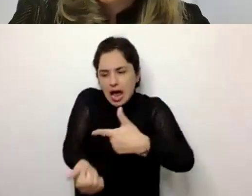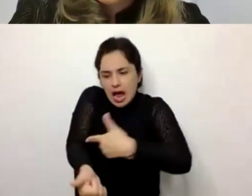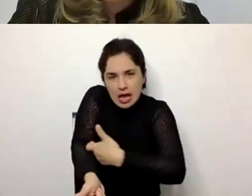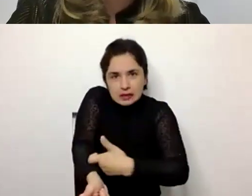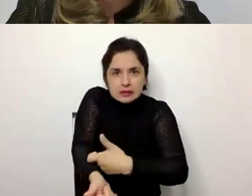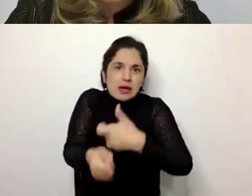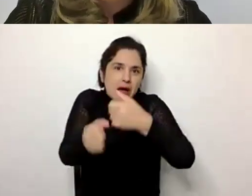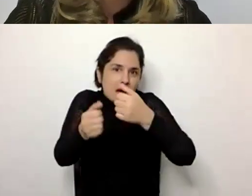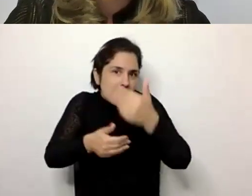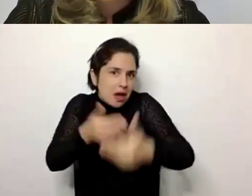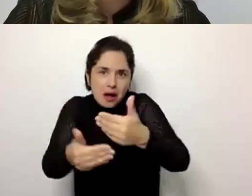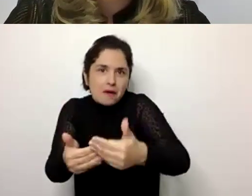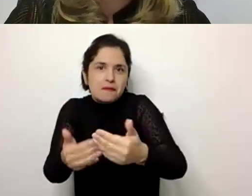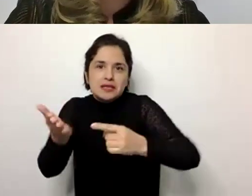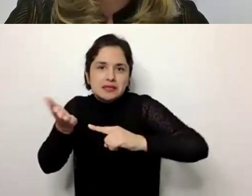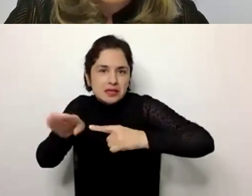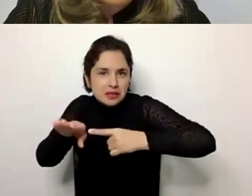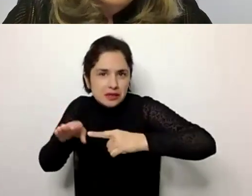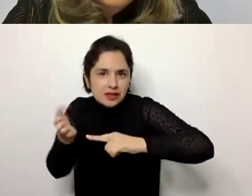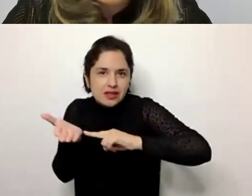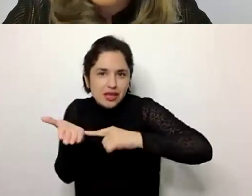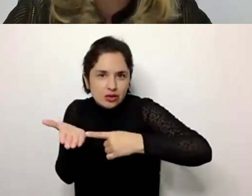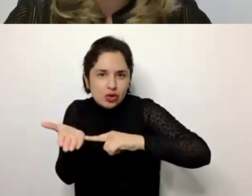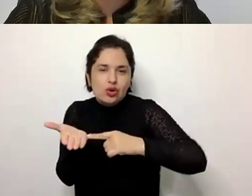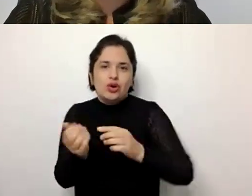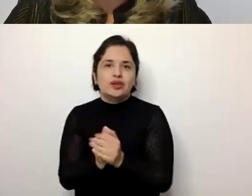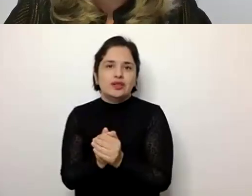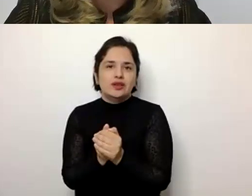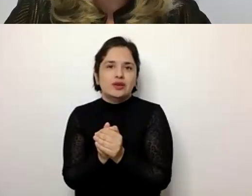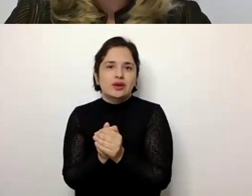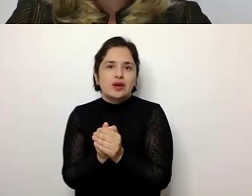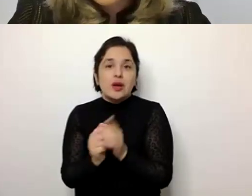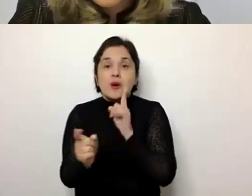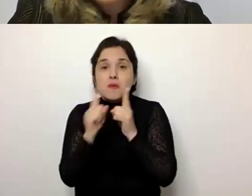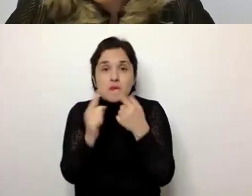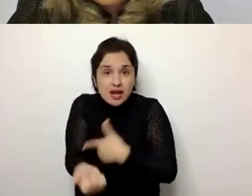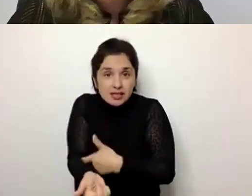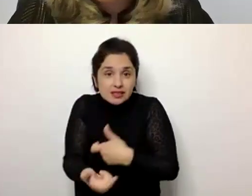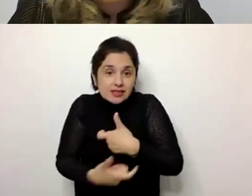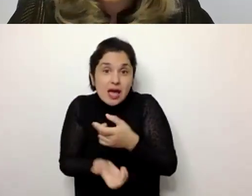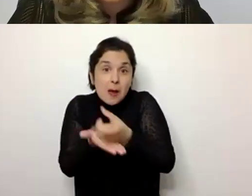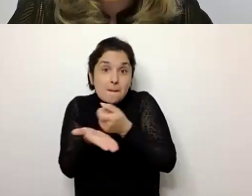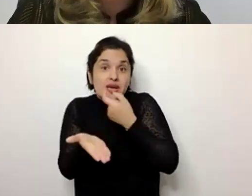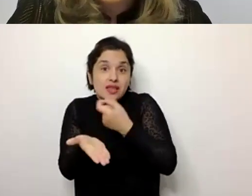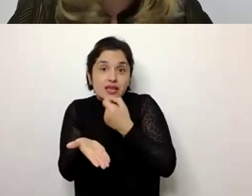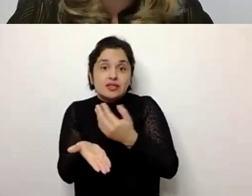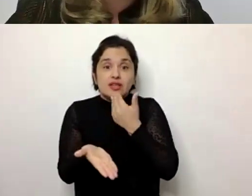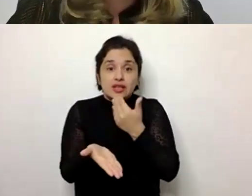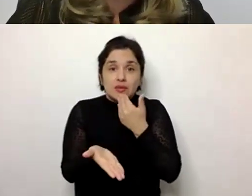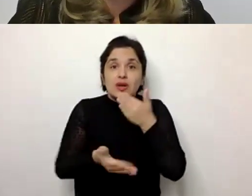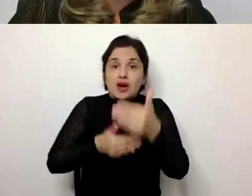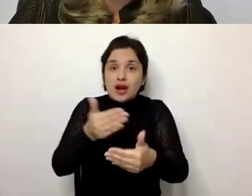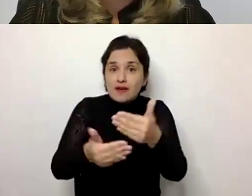temos, o avanço tecnológico na questão dos exames e da medicação, e também o avanço enquanto